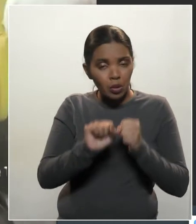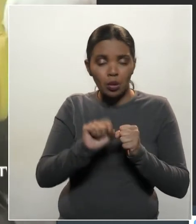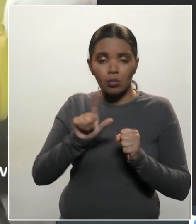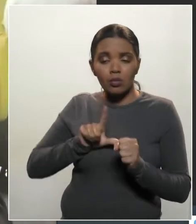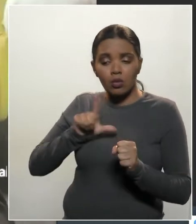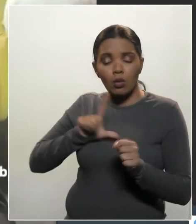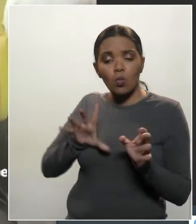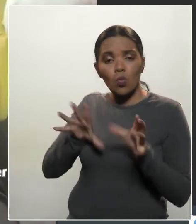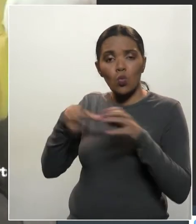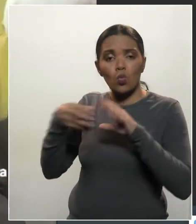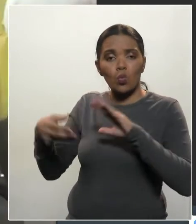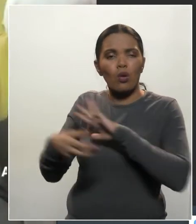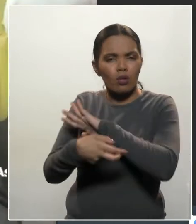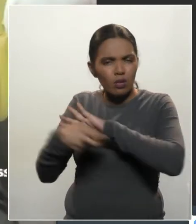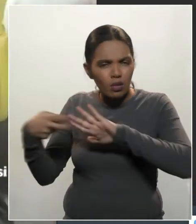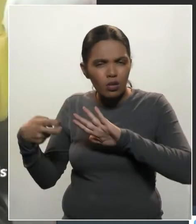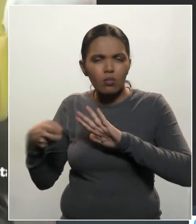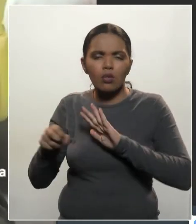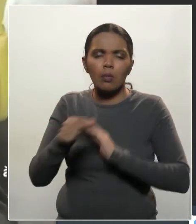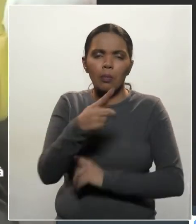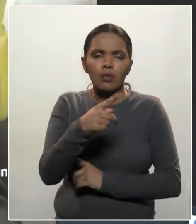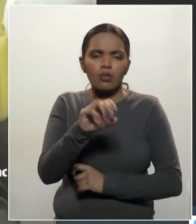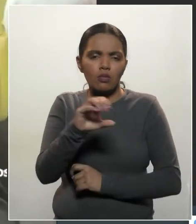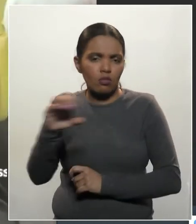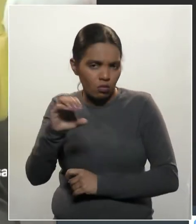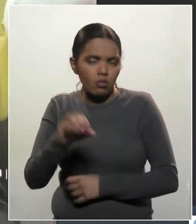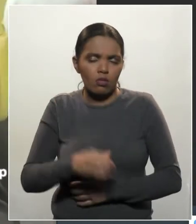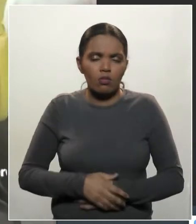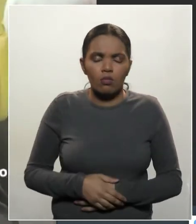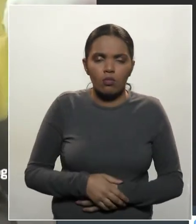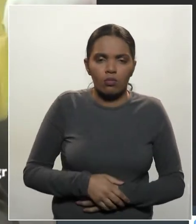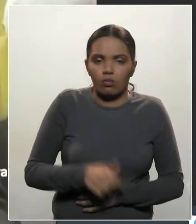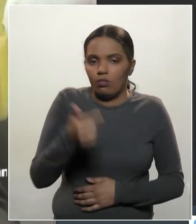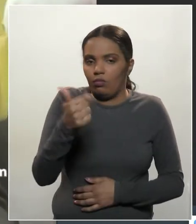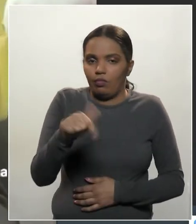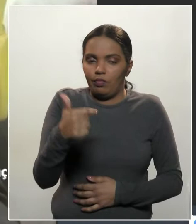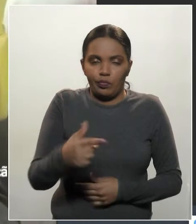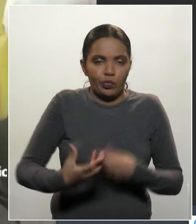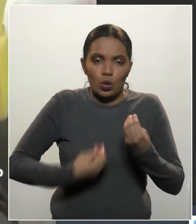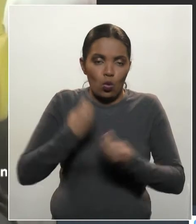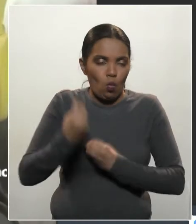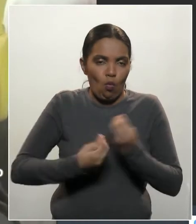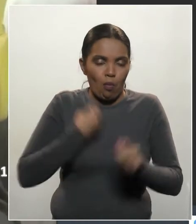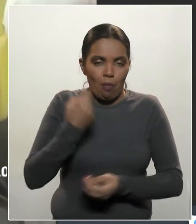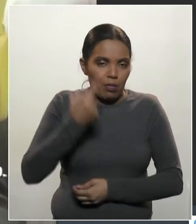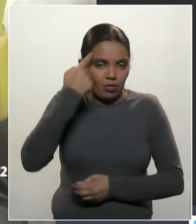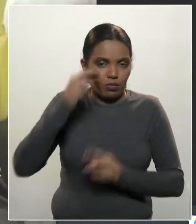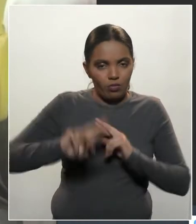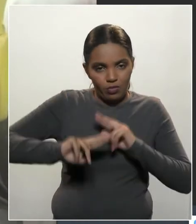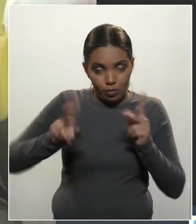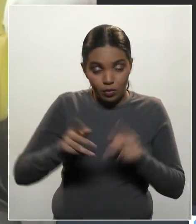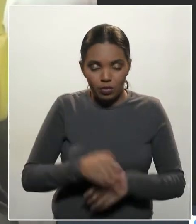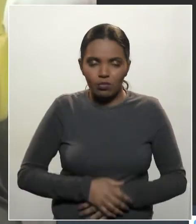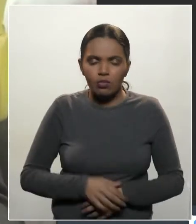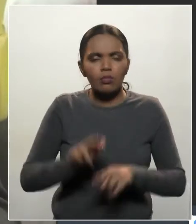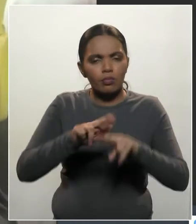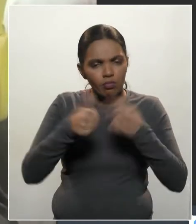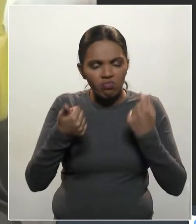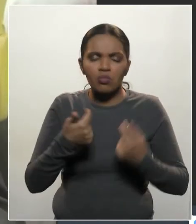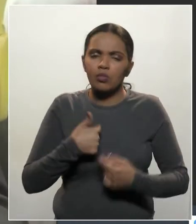covardes, lixos, que é o PCC, não tem como descartar essa hipótese. Então, eu quero